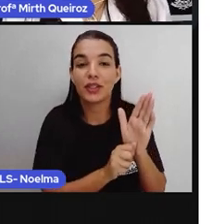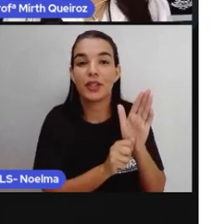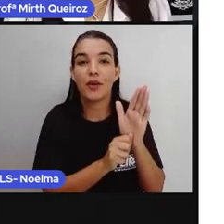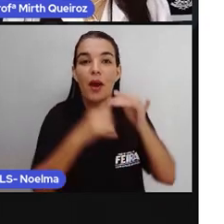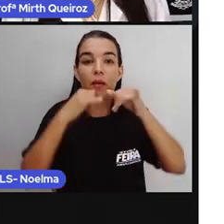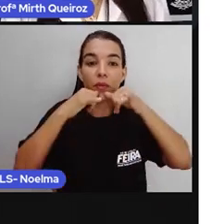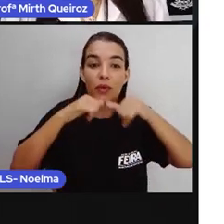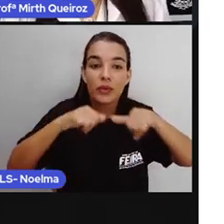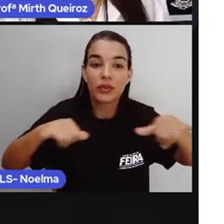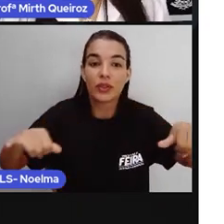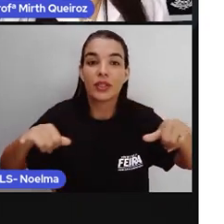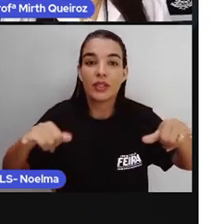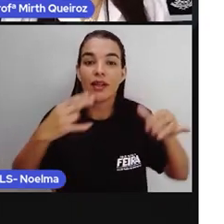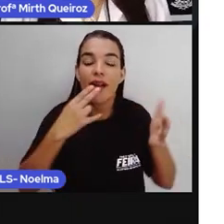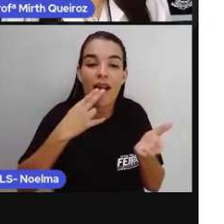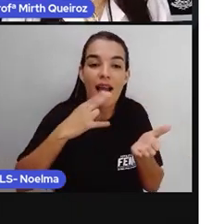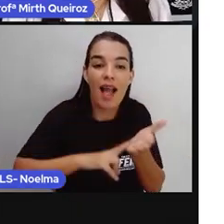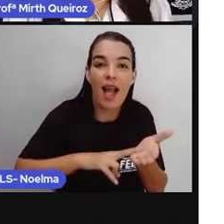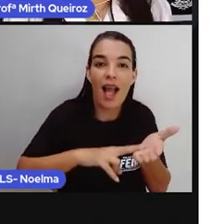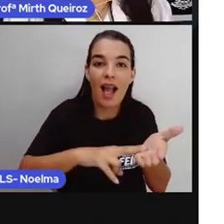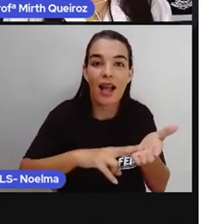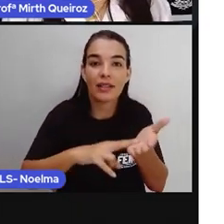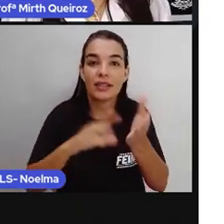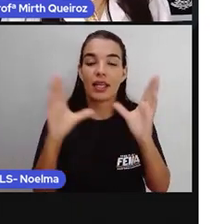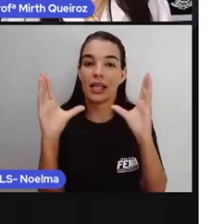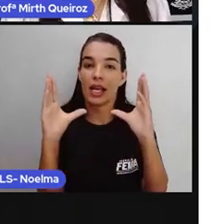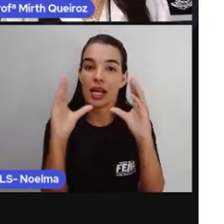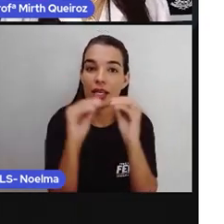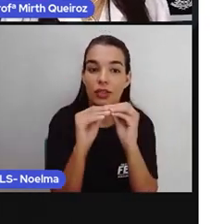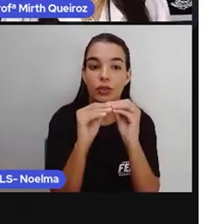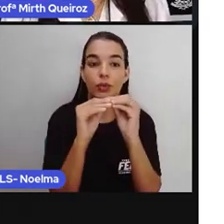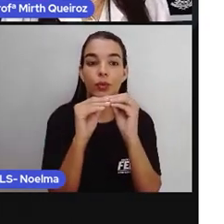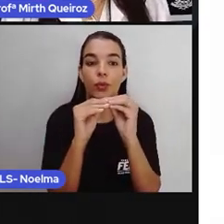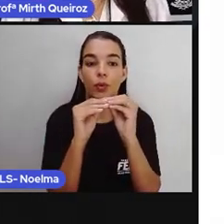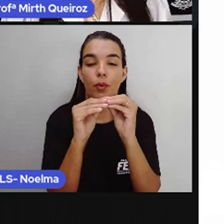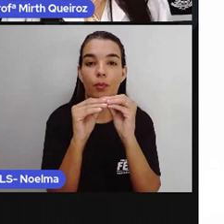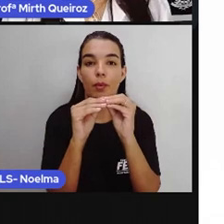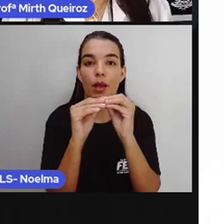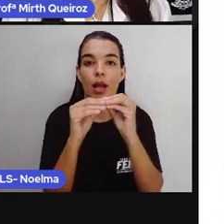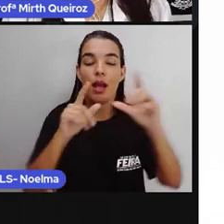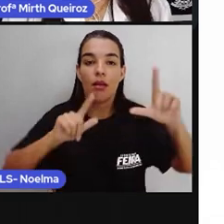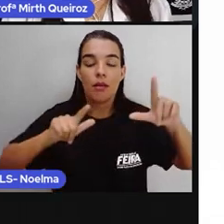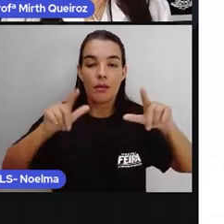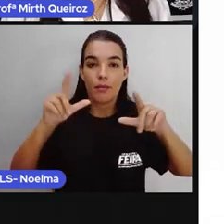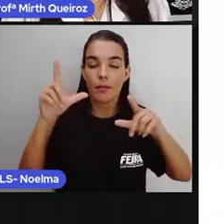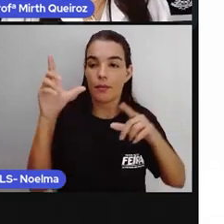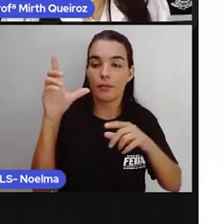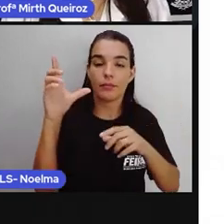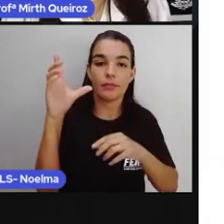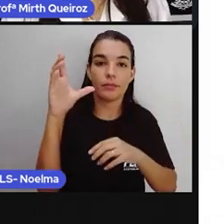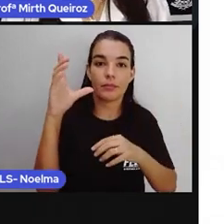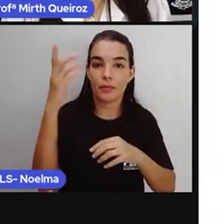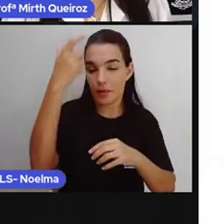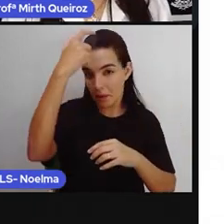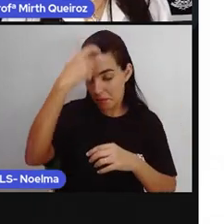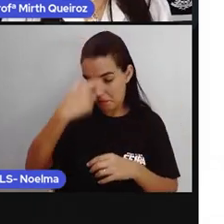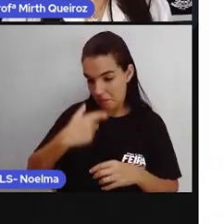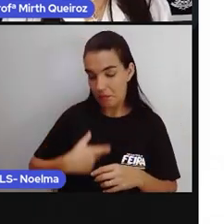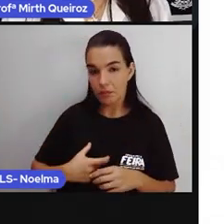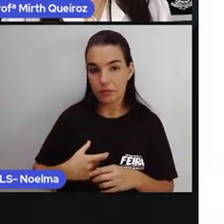notícia, carta, resumo, biografia, fábula, poema,